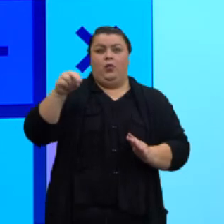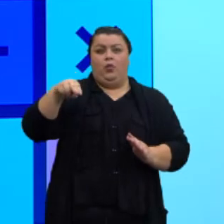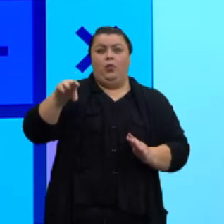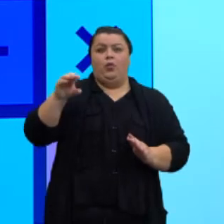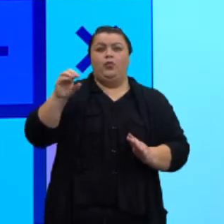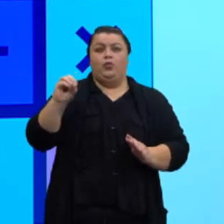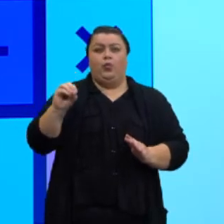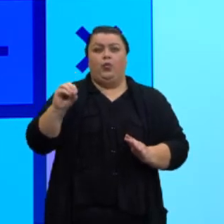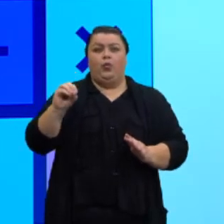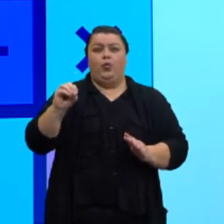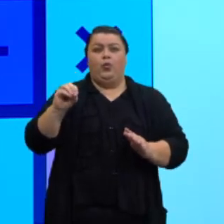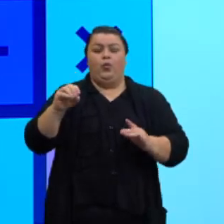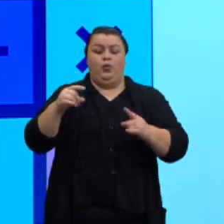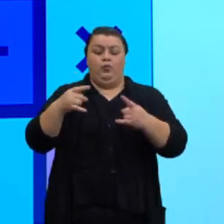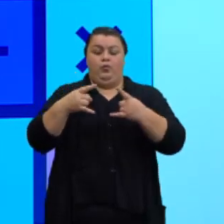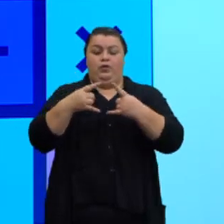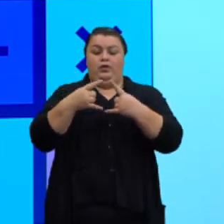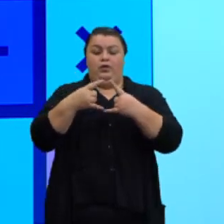pentágono